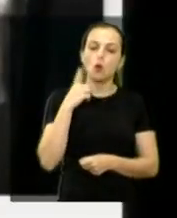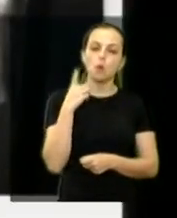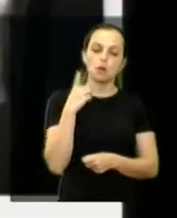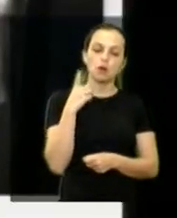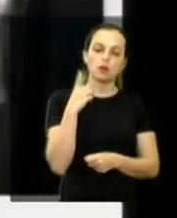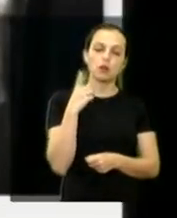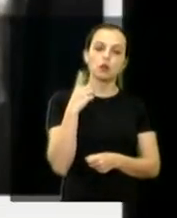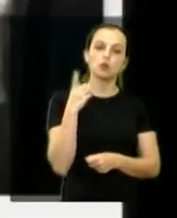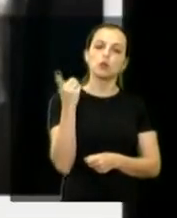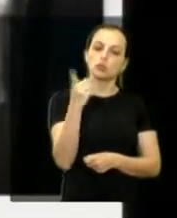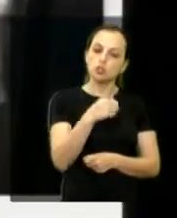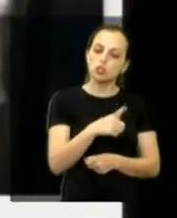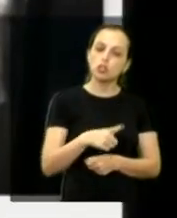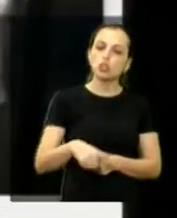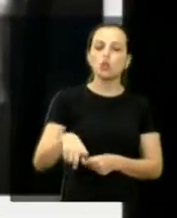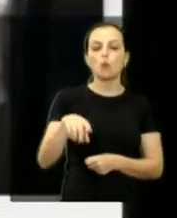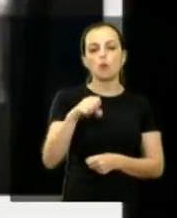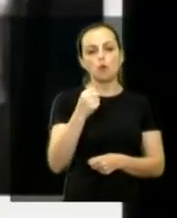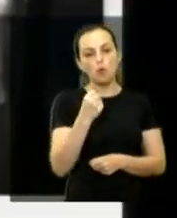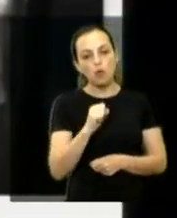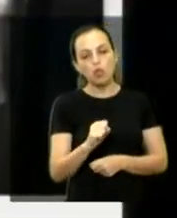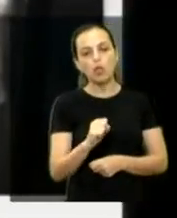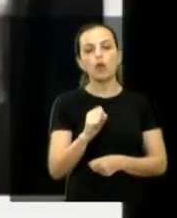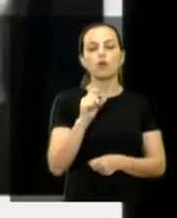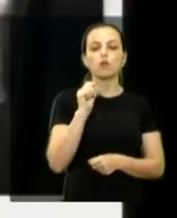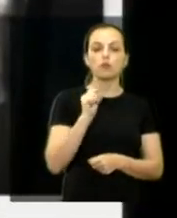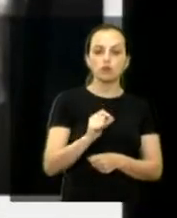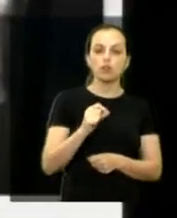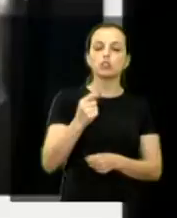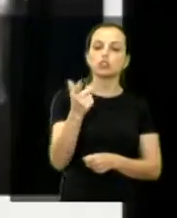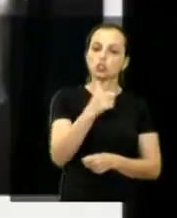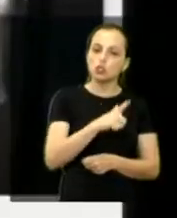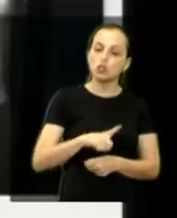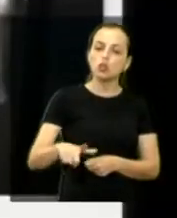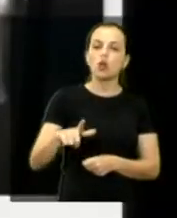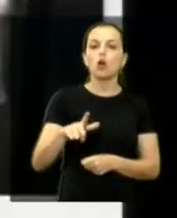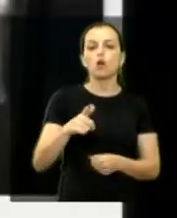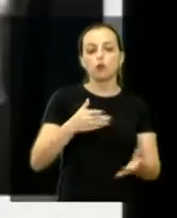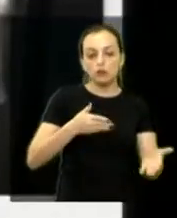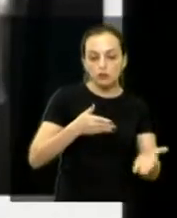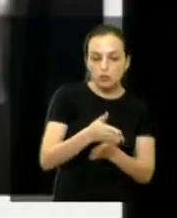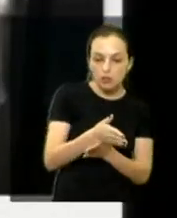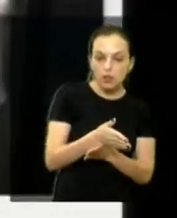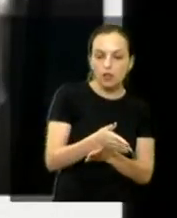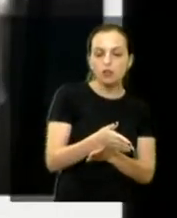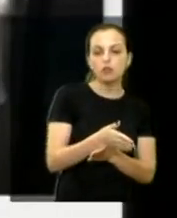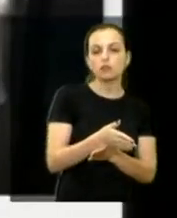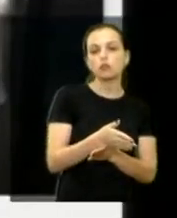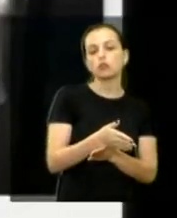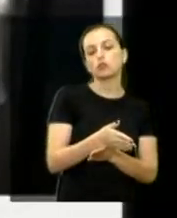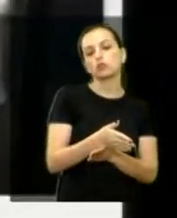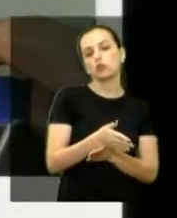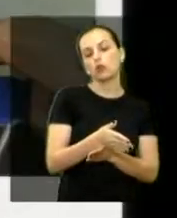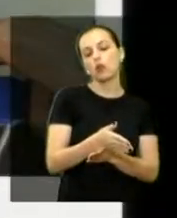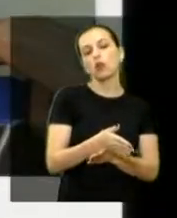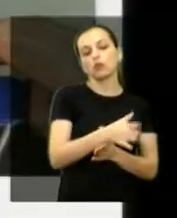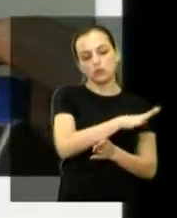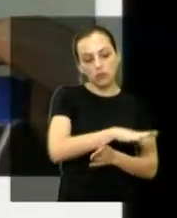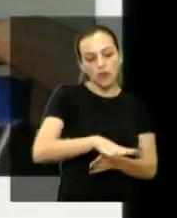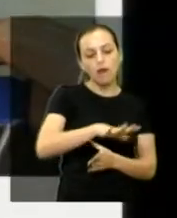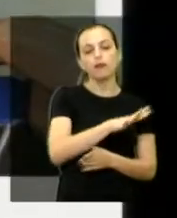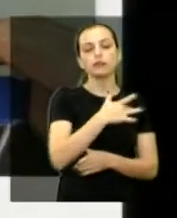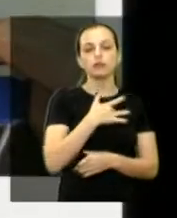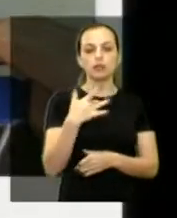final de semana, pela oitava vez, pela oitava vez, foram lá, adentraram na unidade,